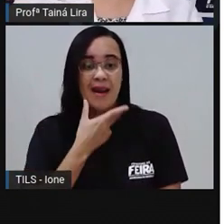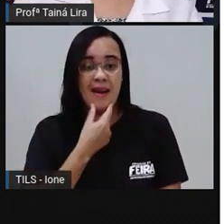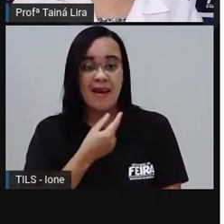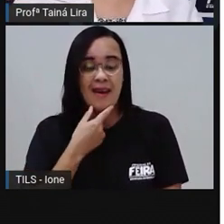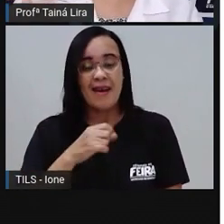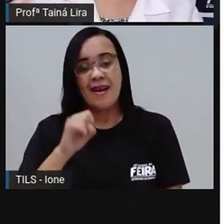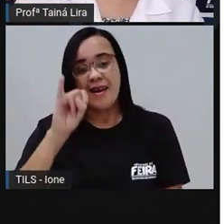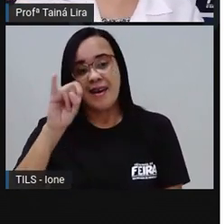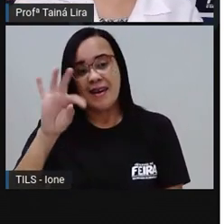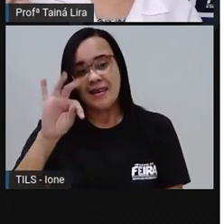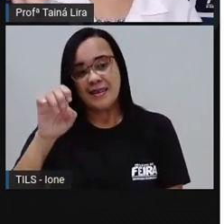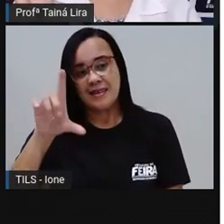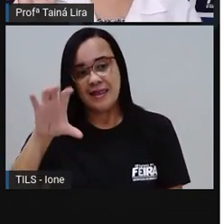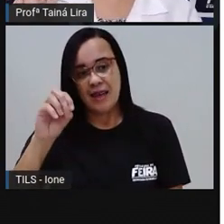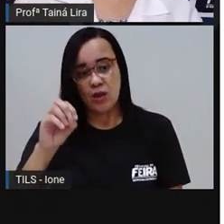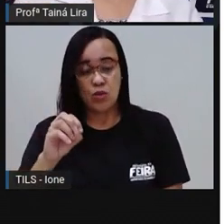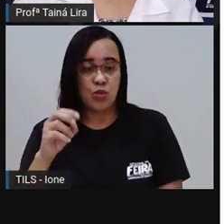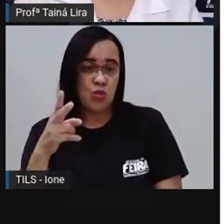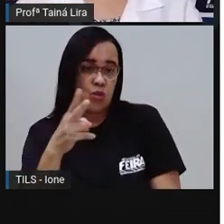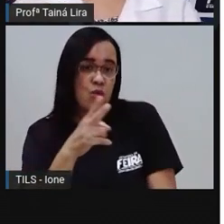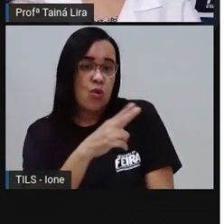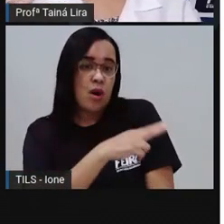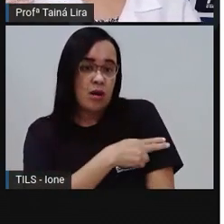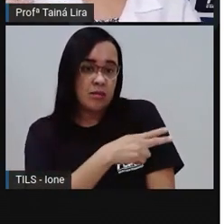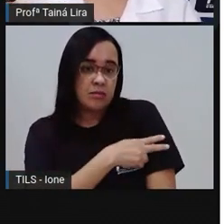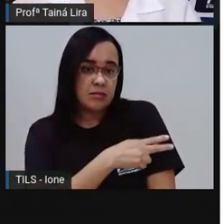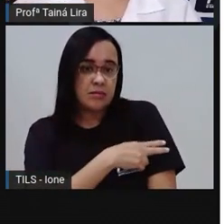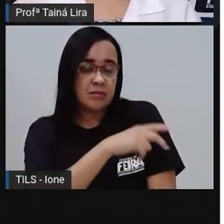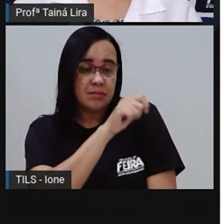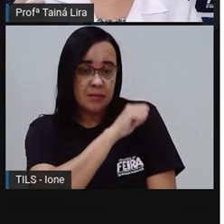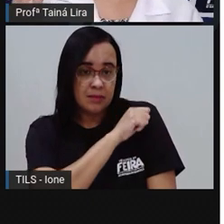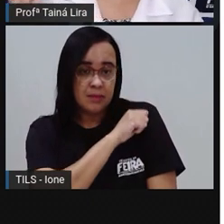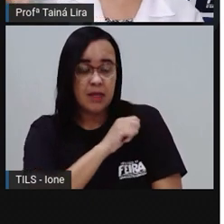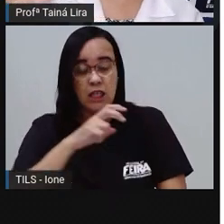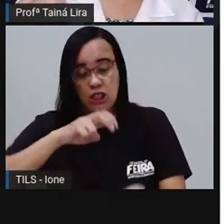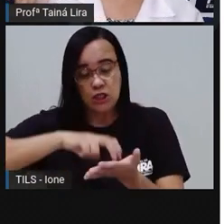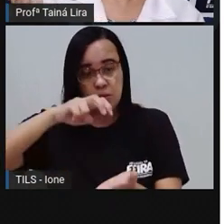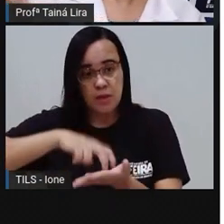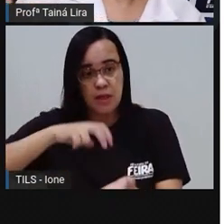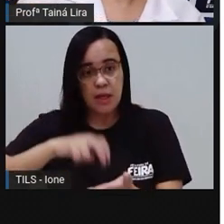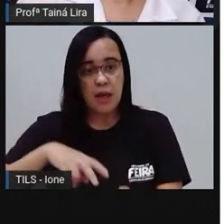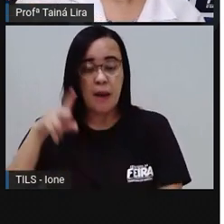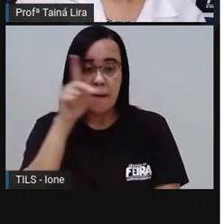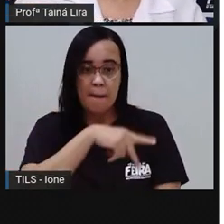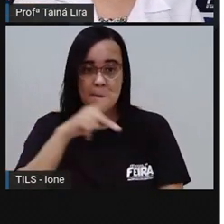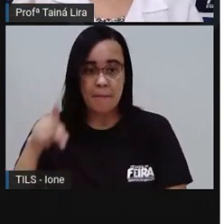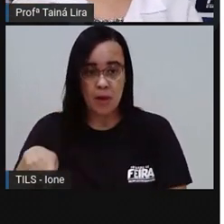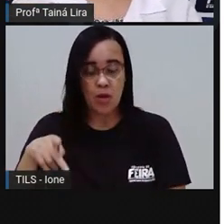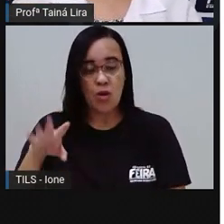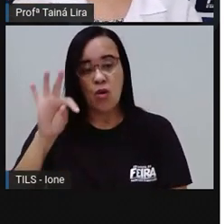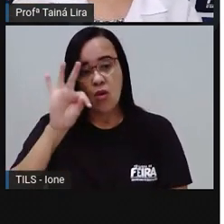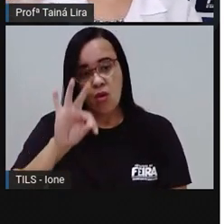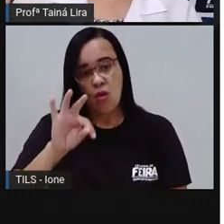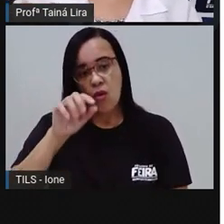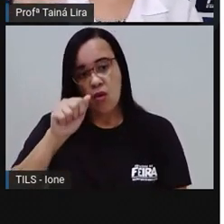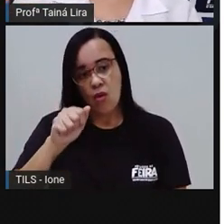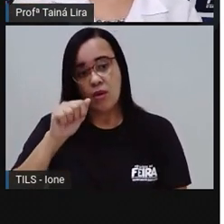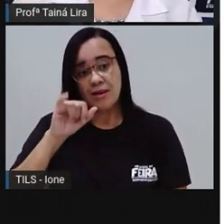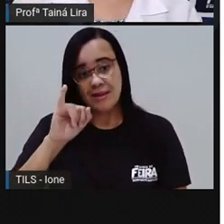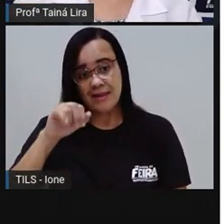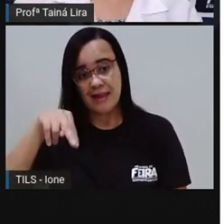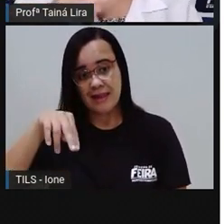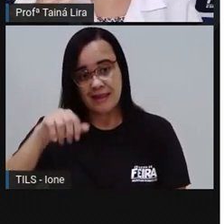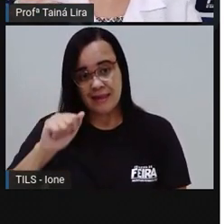ano Da turma A Do turno matutino Sou aluno da Pró Tainá E estudo na escola